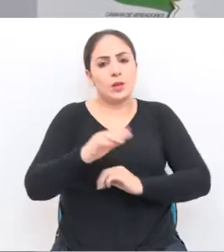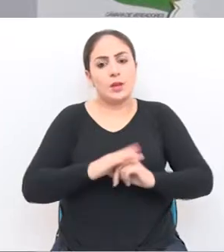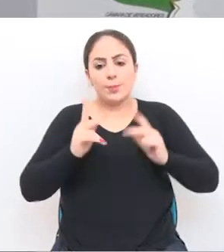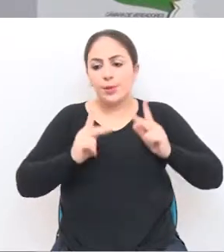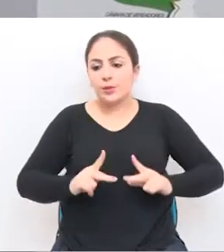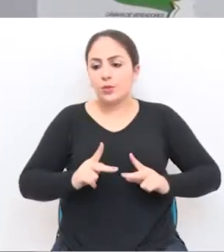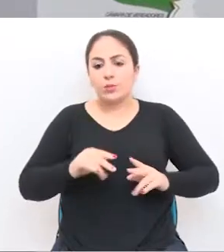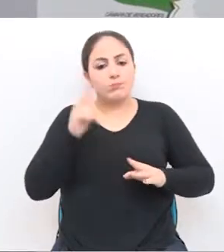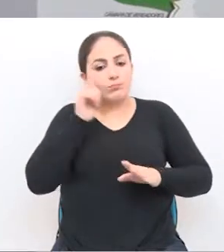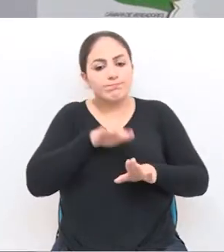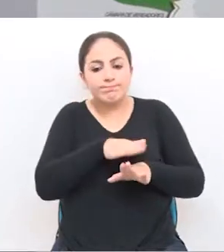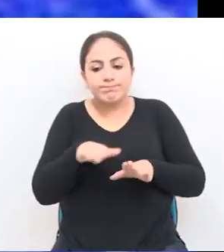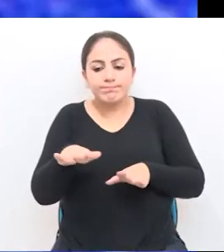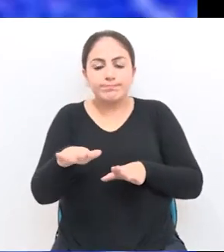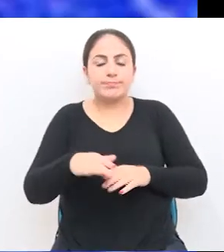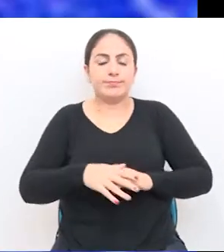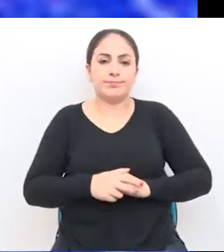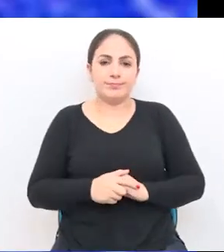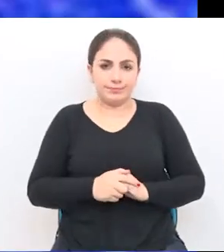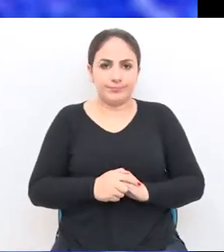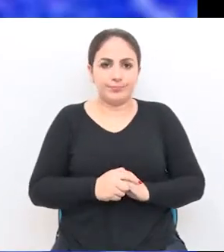pessoas não têm onde estacionar o seu veículo.